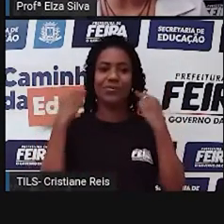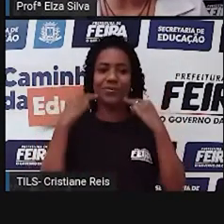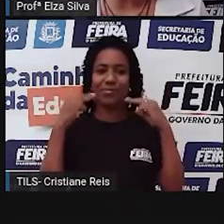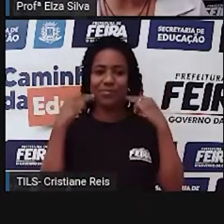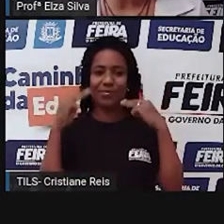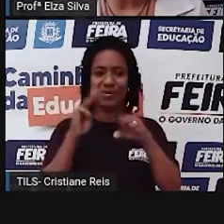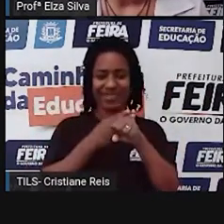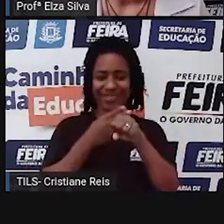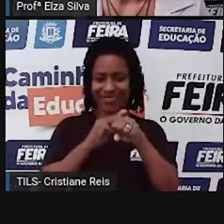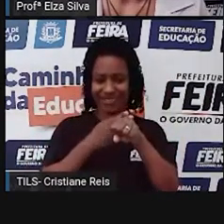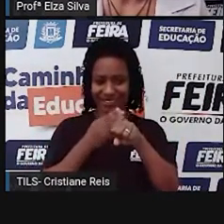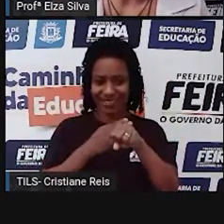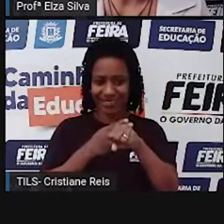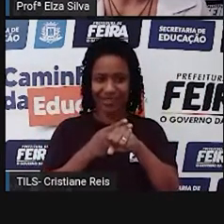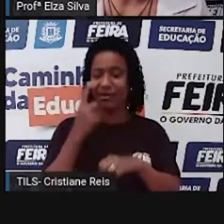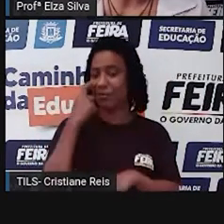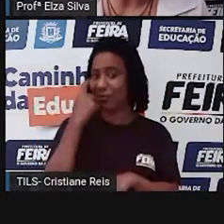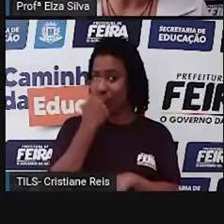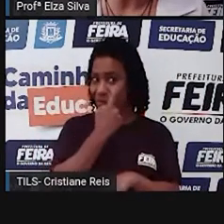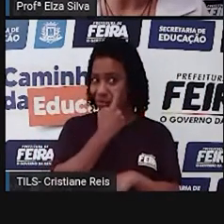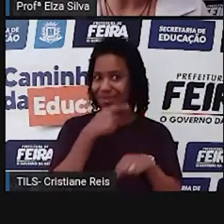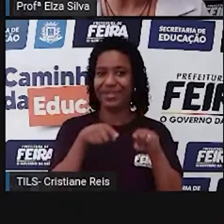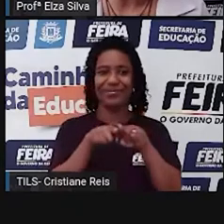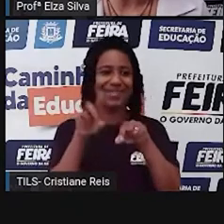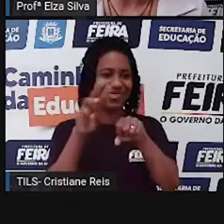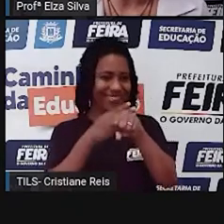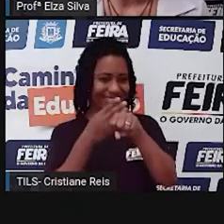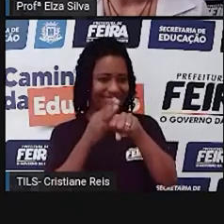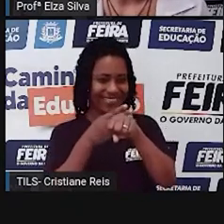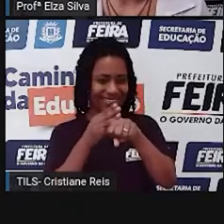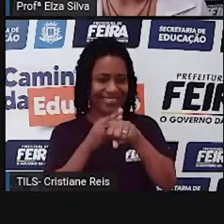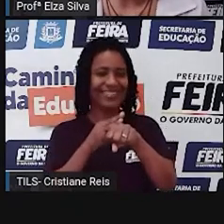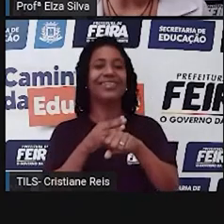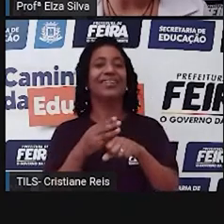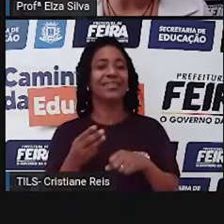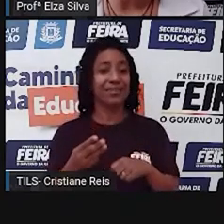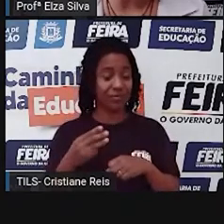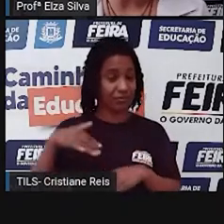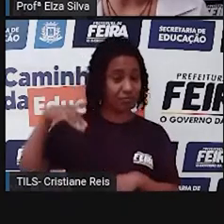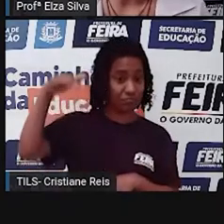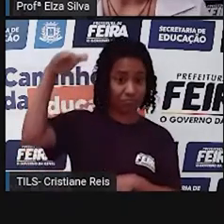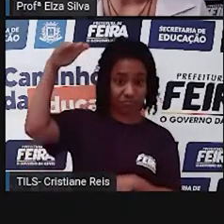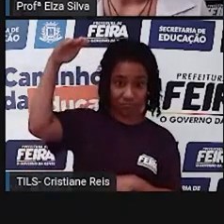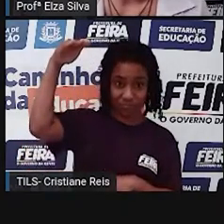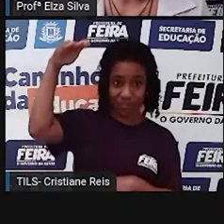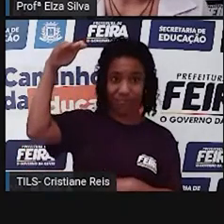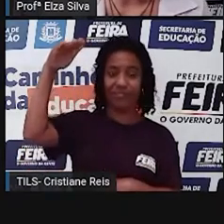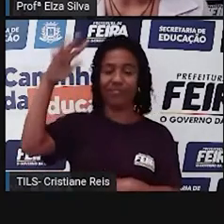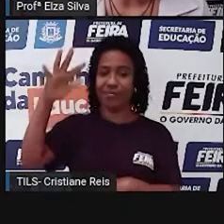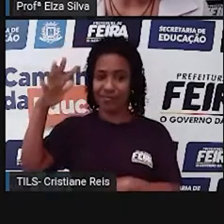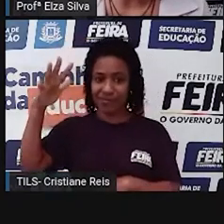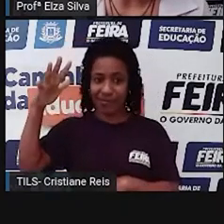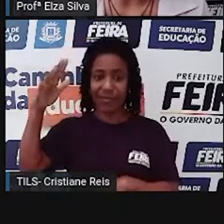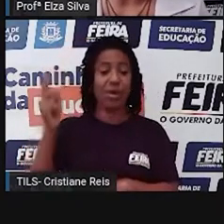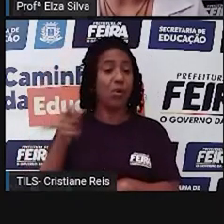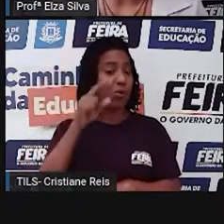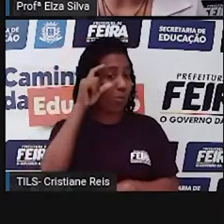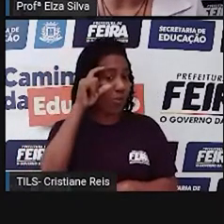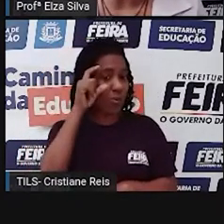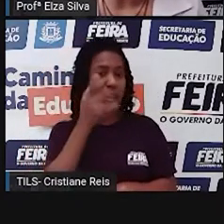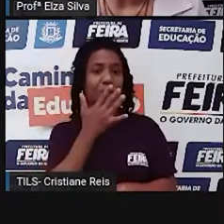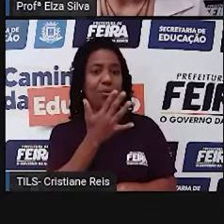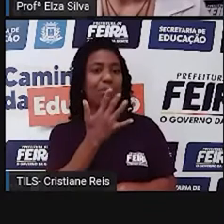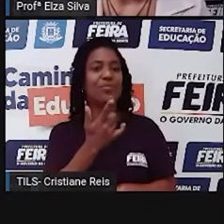de tamanho médio. Meus olhos também são castanhos. Minha estatura é média. Uso óculos com haste